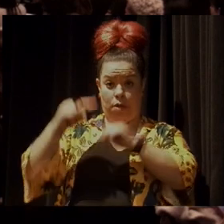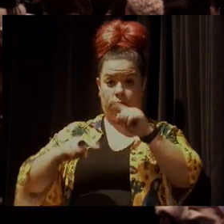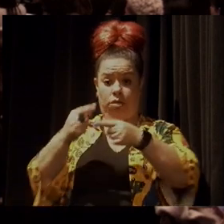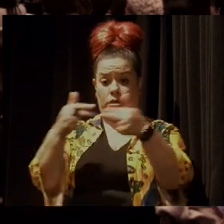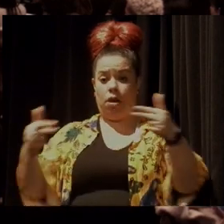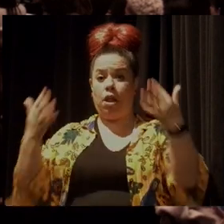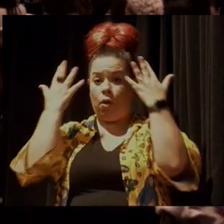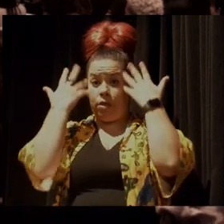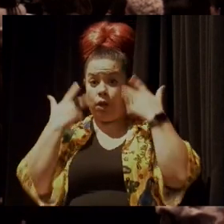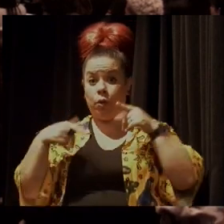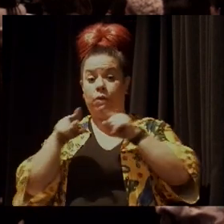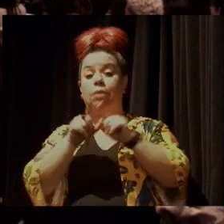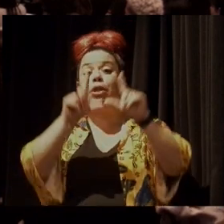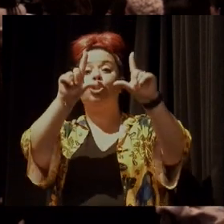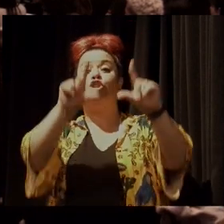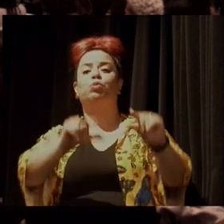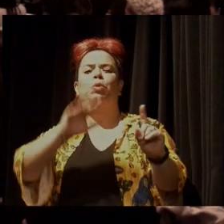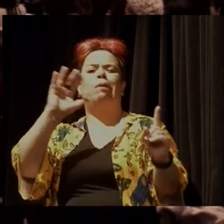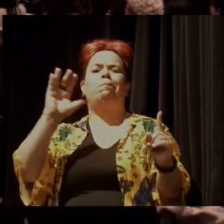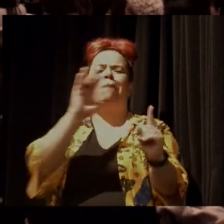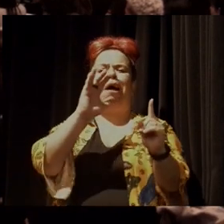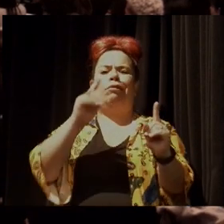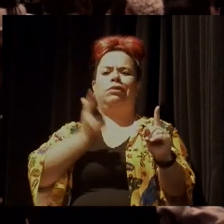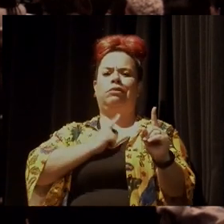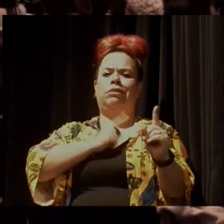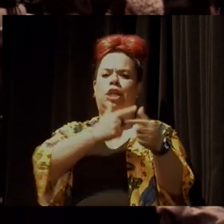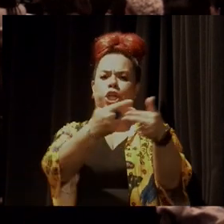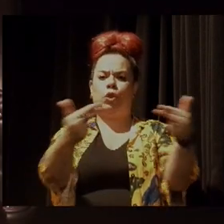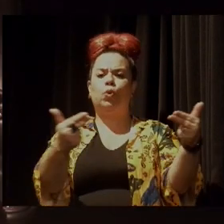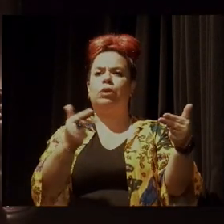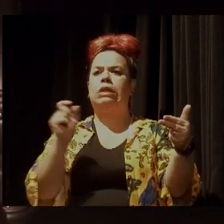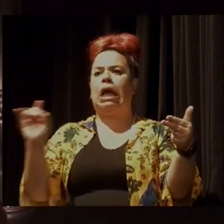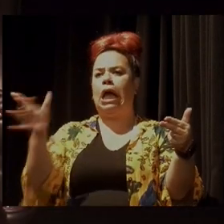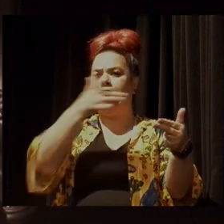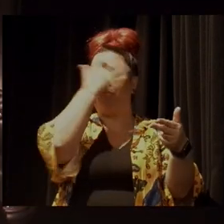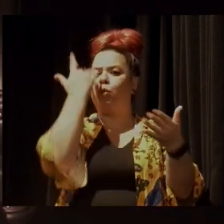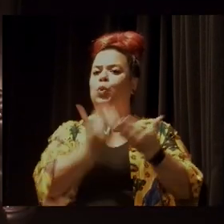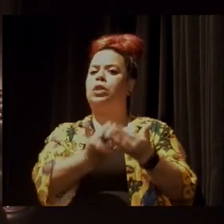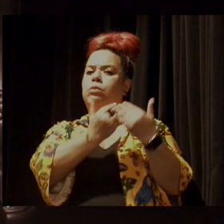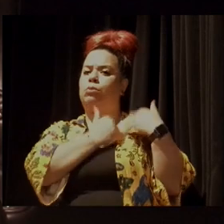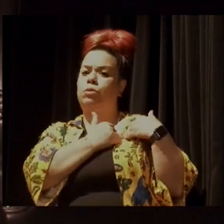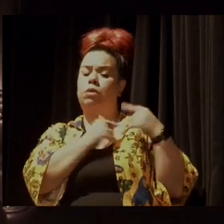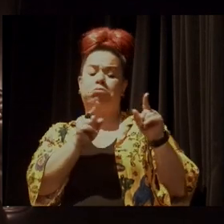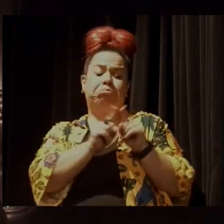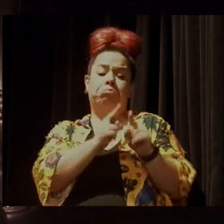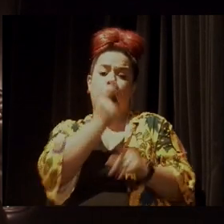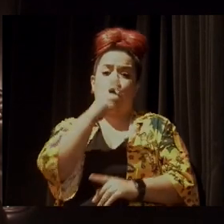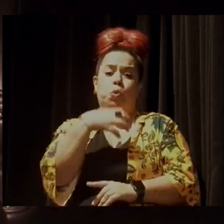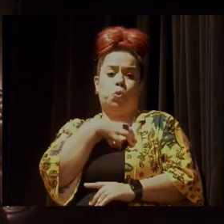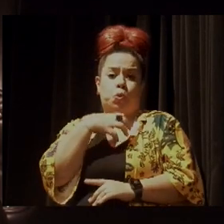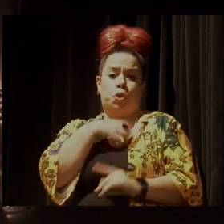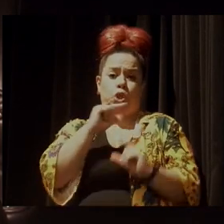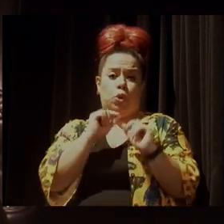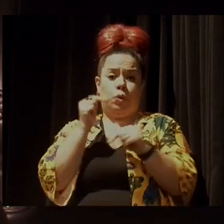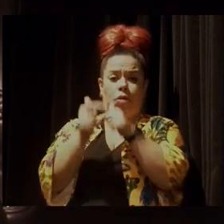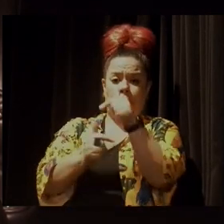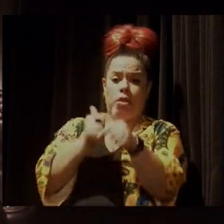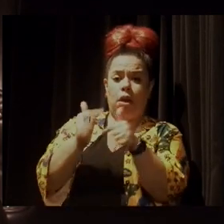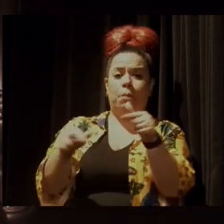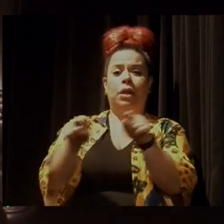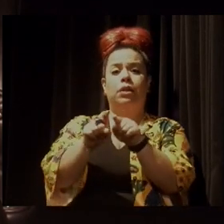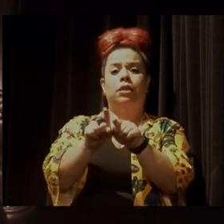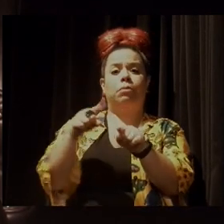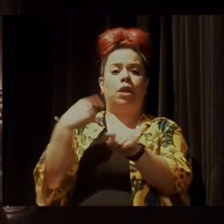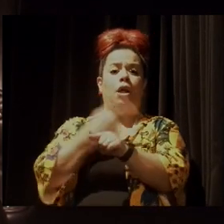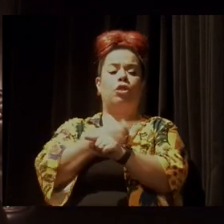do impacto, que é aquilo que a gente pode fazer, cada um pode fazer, até outras formas que vão também trabalhando as